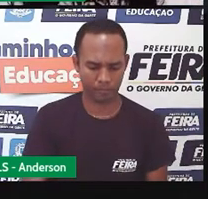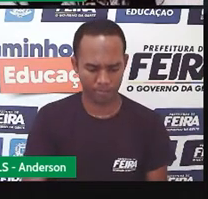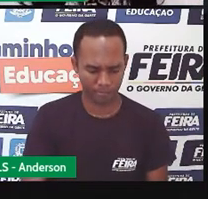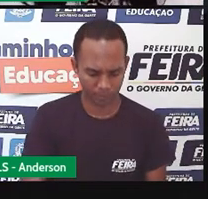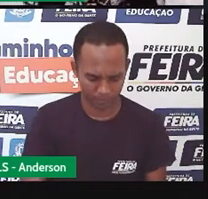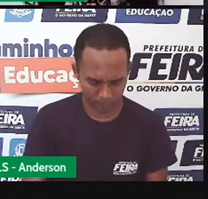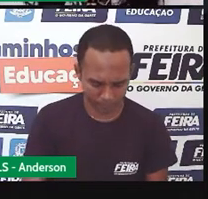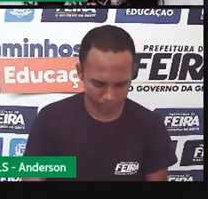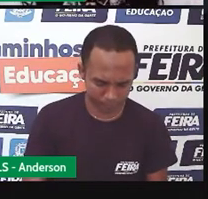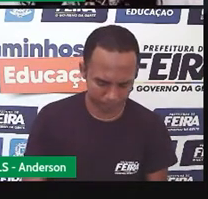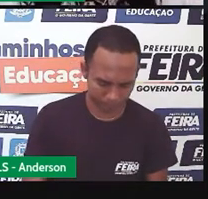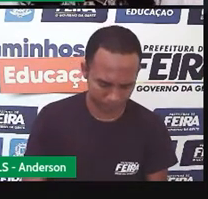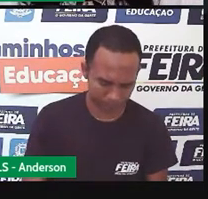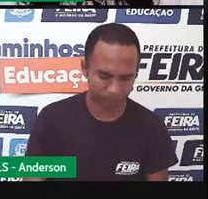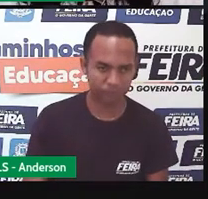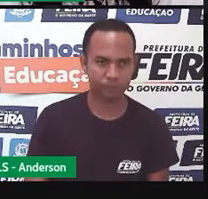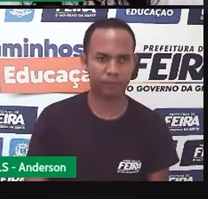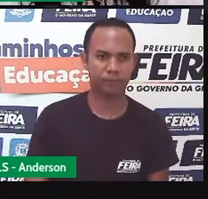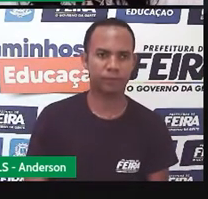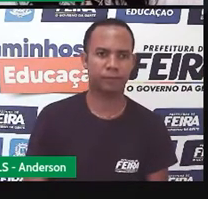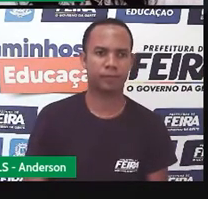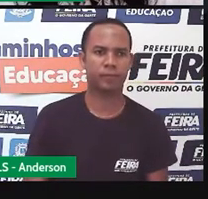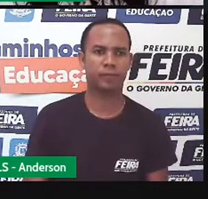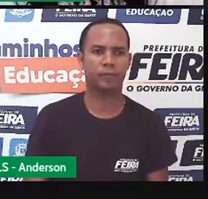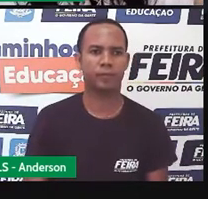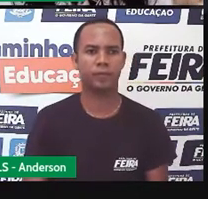só vai pegar aqui de novo o jornal,